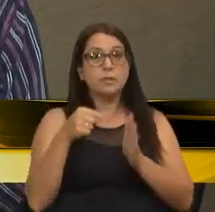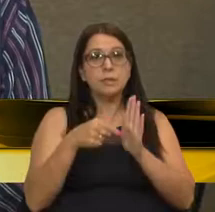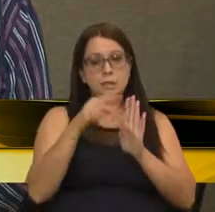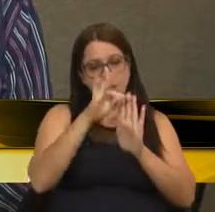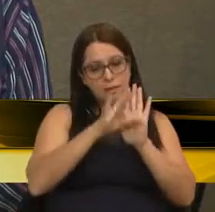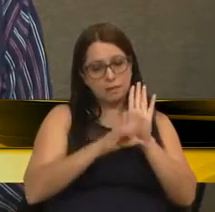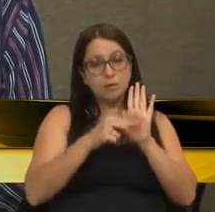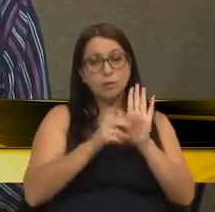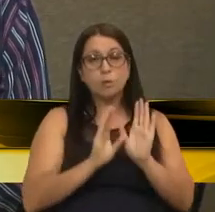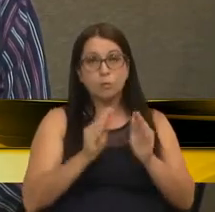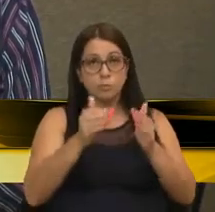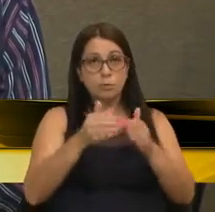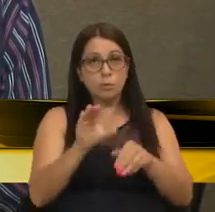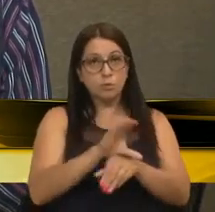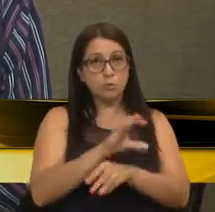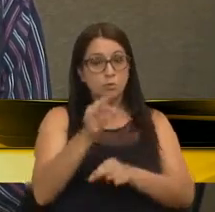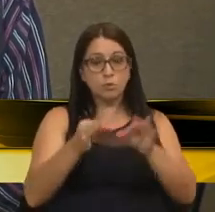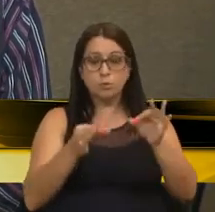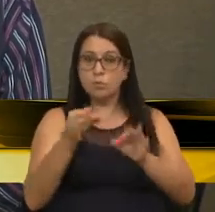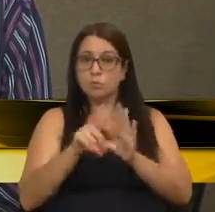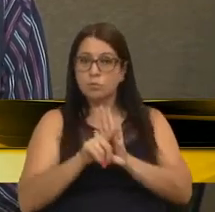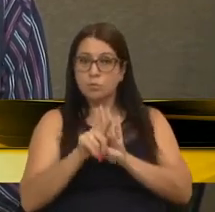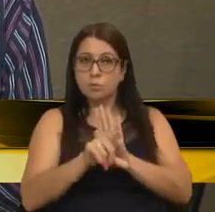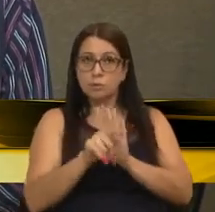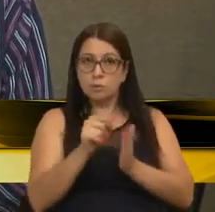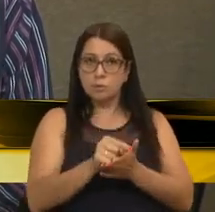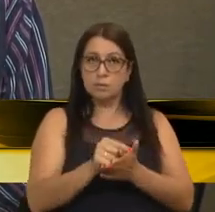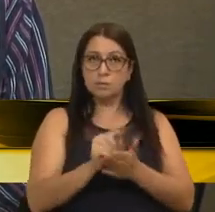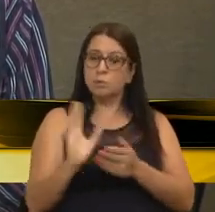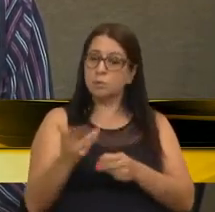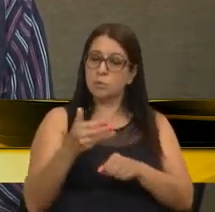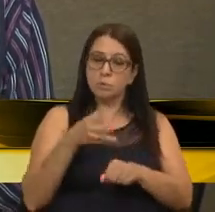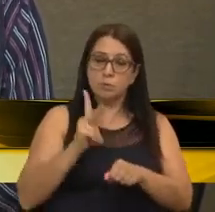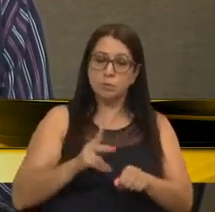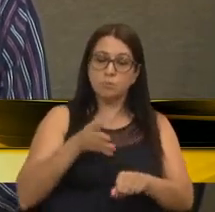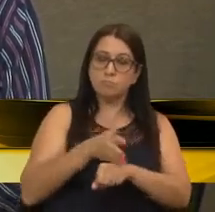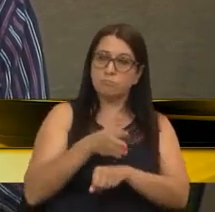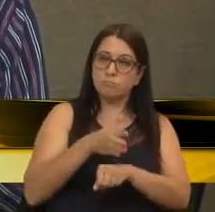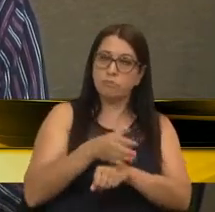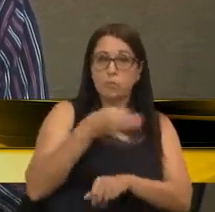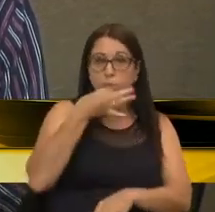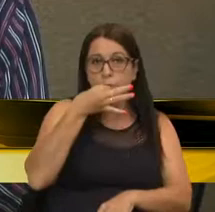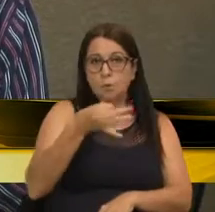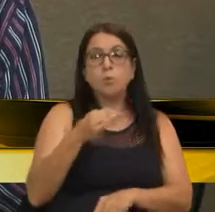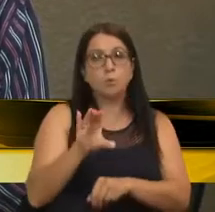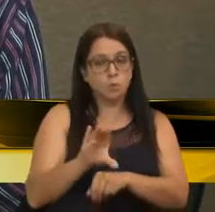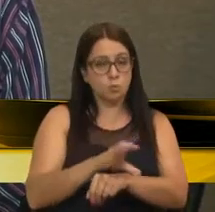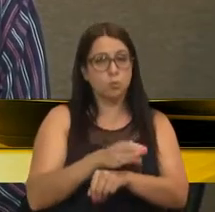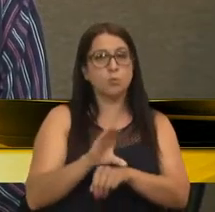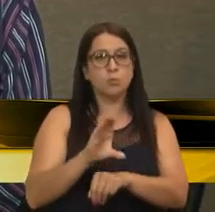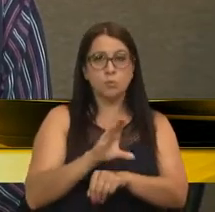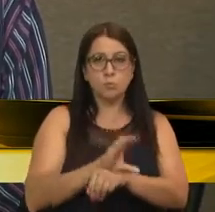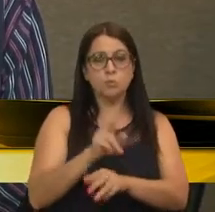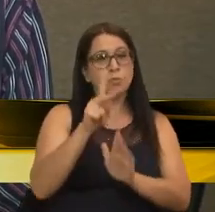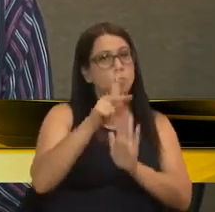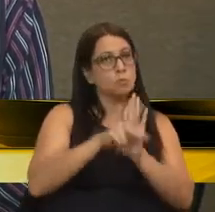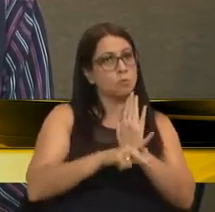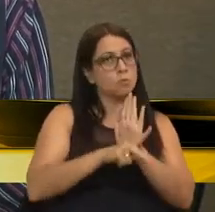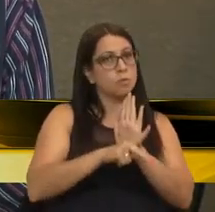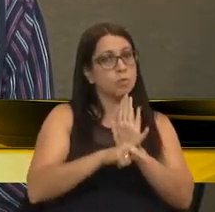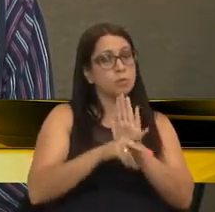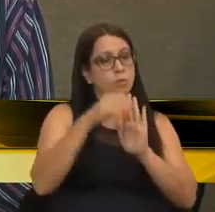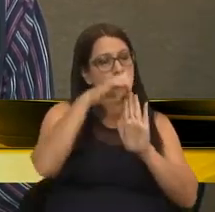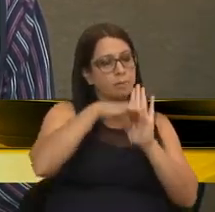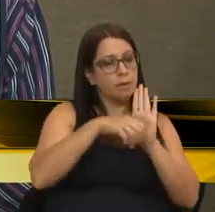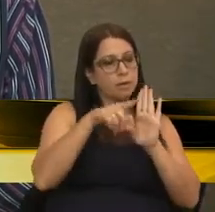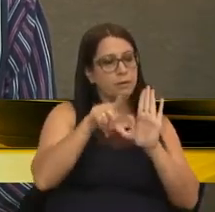esta Comissão de Constituição, Justiça e Legislação por seus membros opina pela constitucionalidade do projeto de emenda